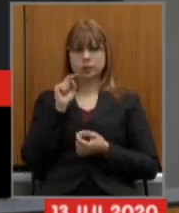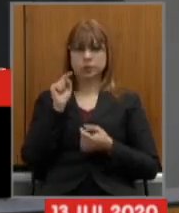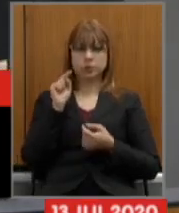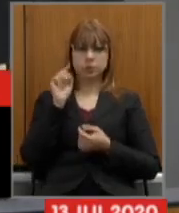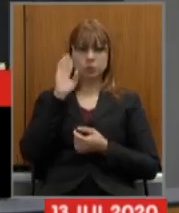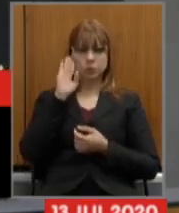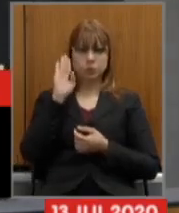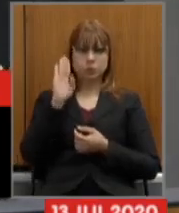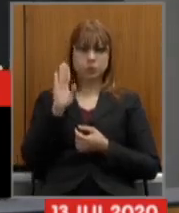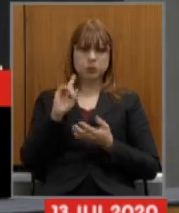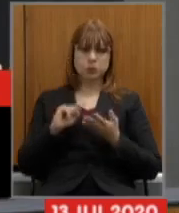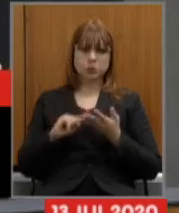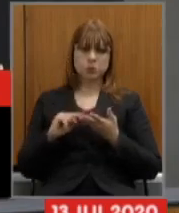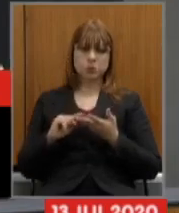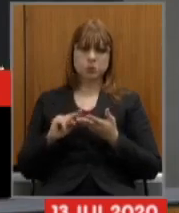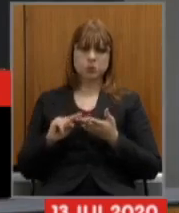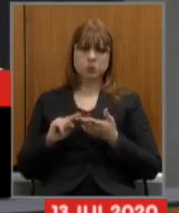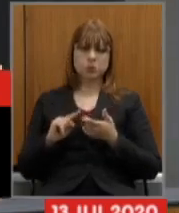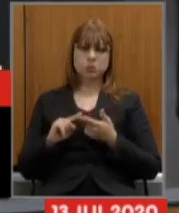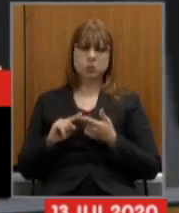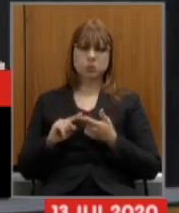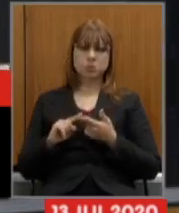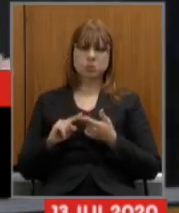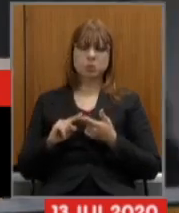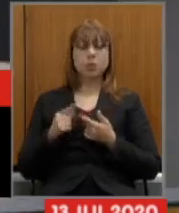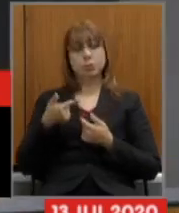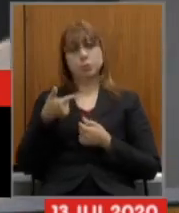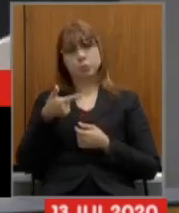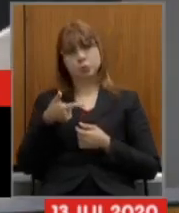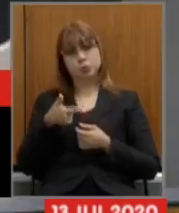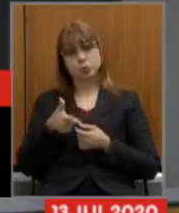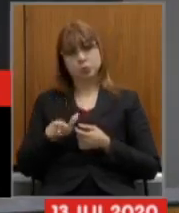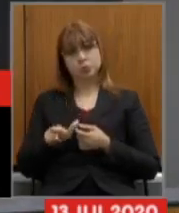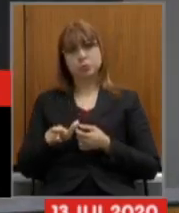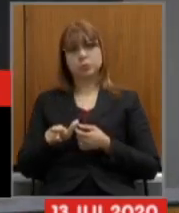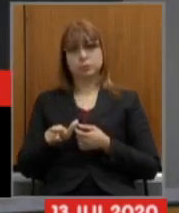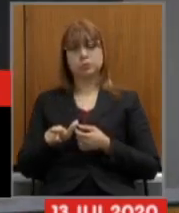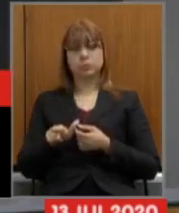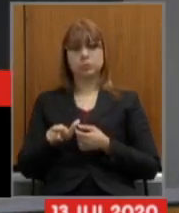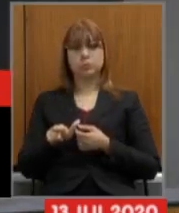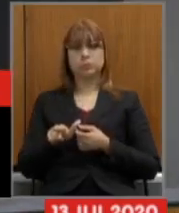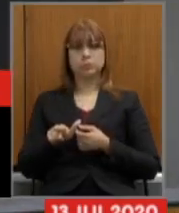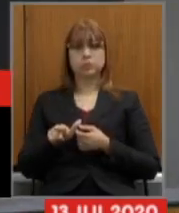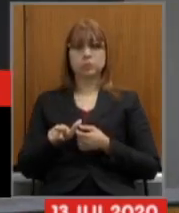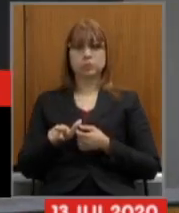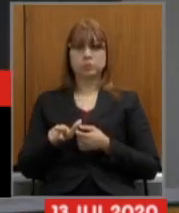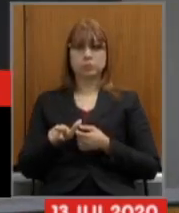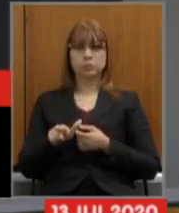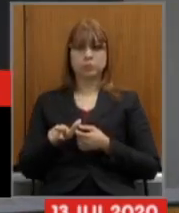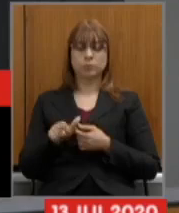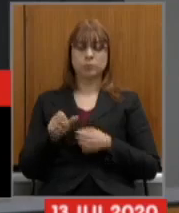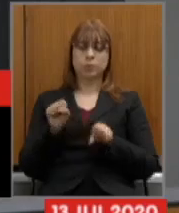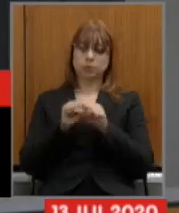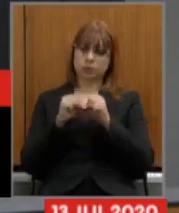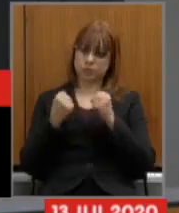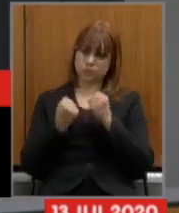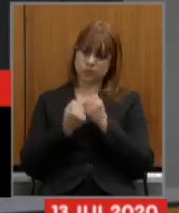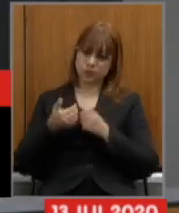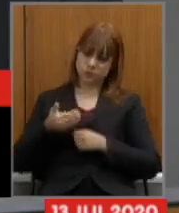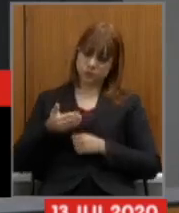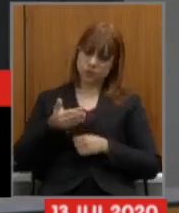pontos mais uma vez nós estamos tendo esse seminário essa semana